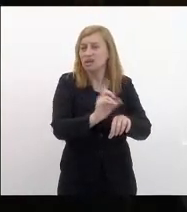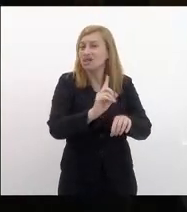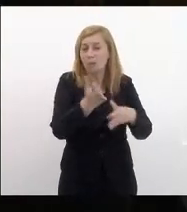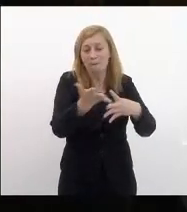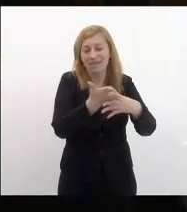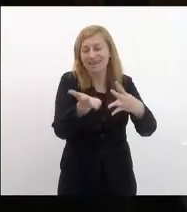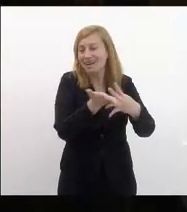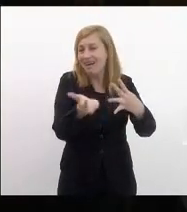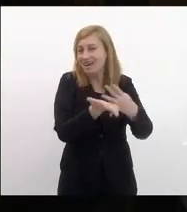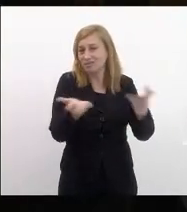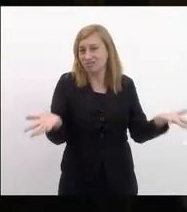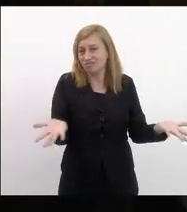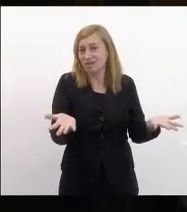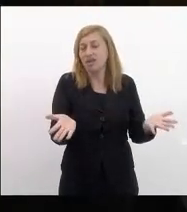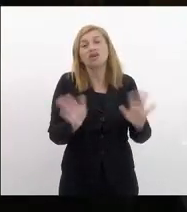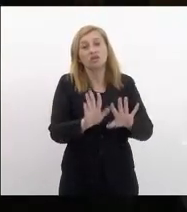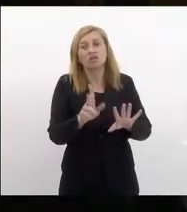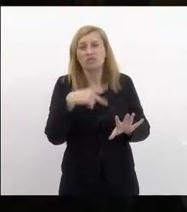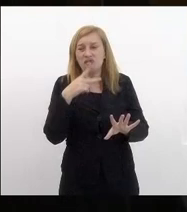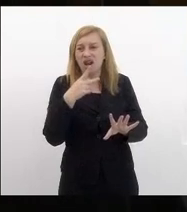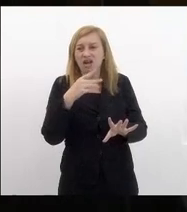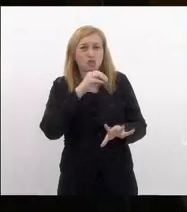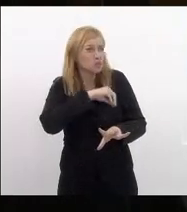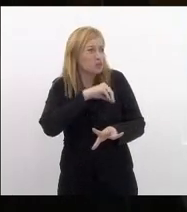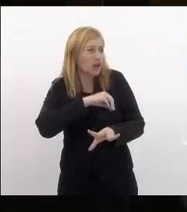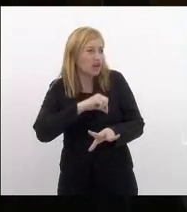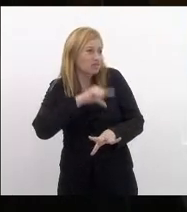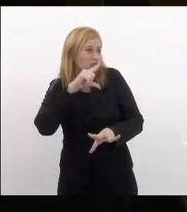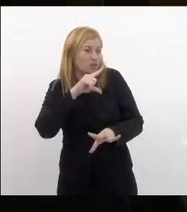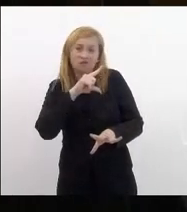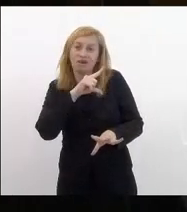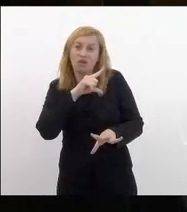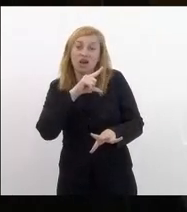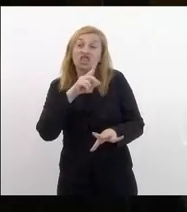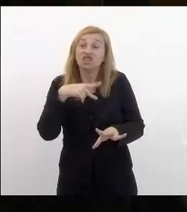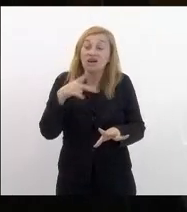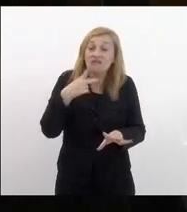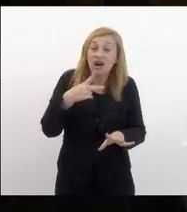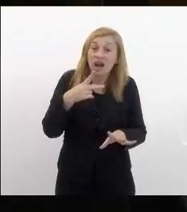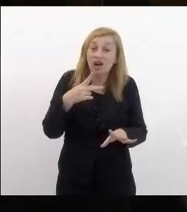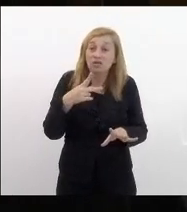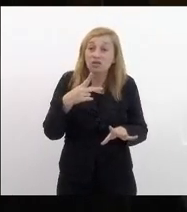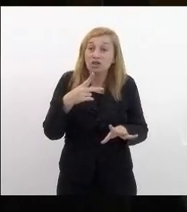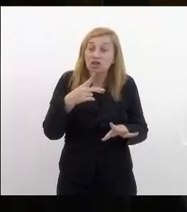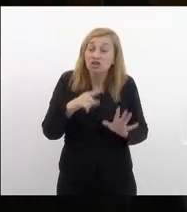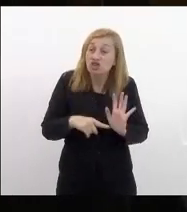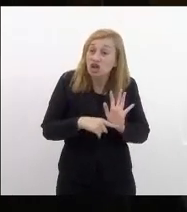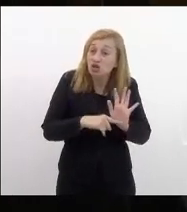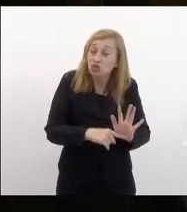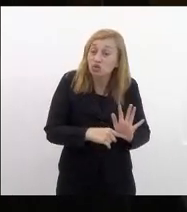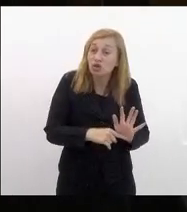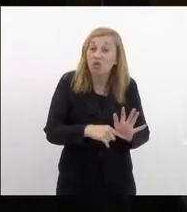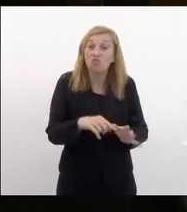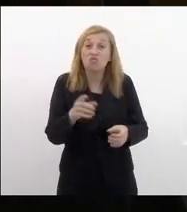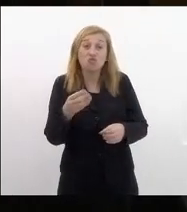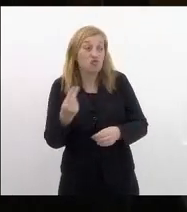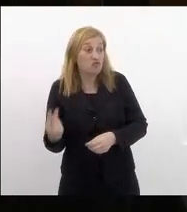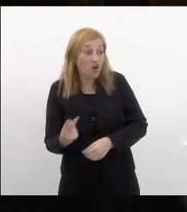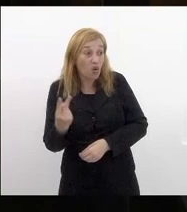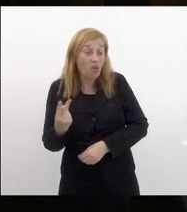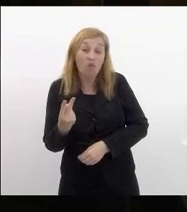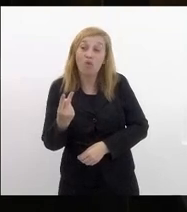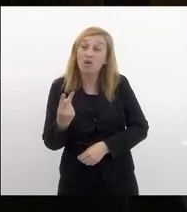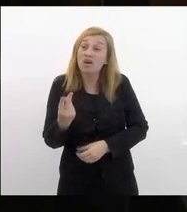contas a gente não está falando de aumento de salário a está falando de recuperação de um valor que é de alguma